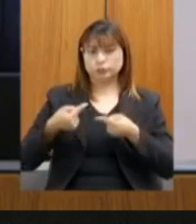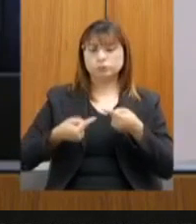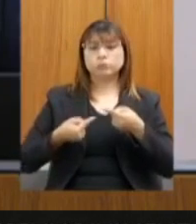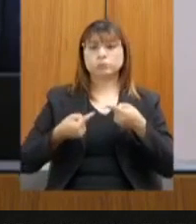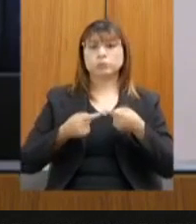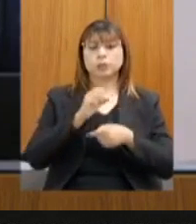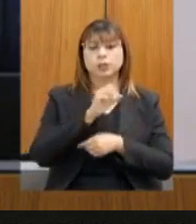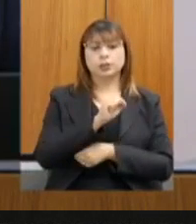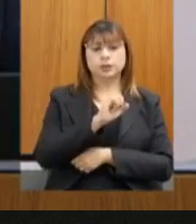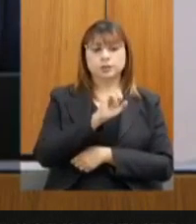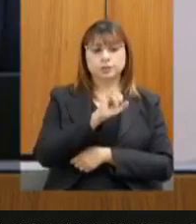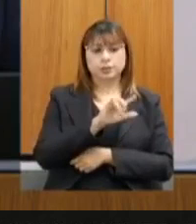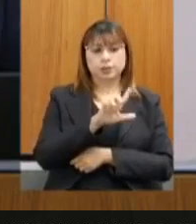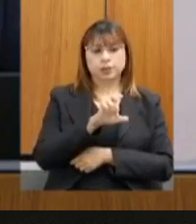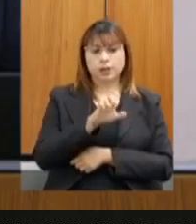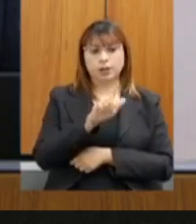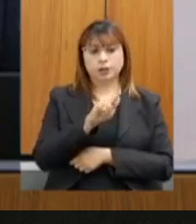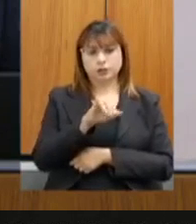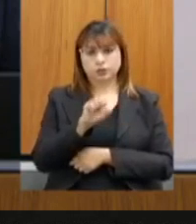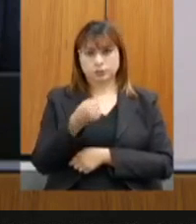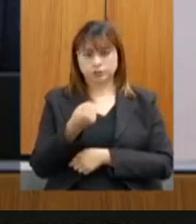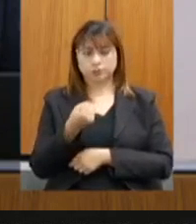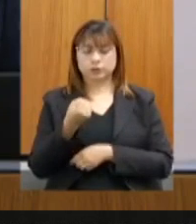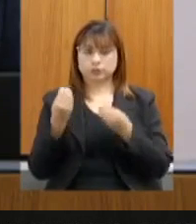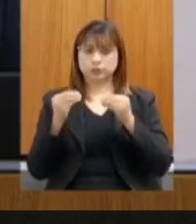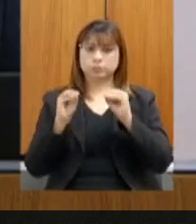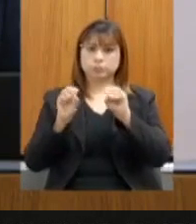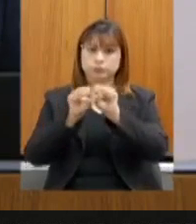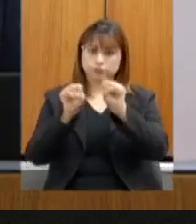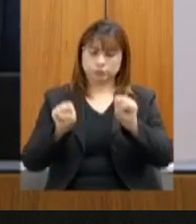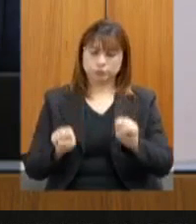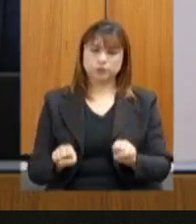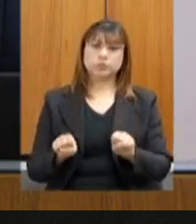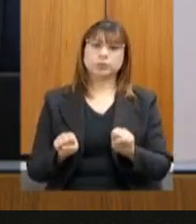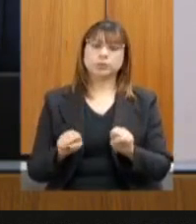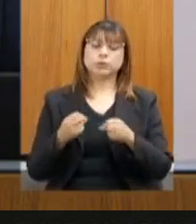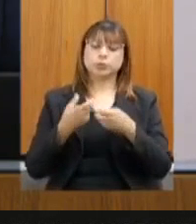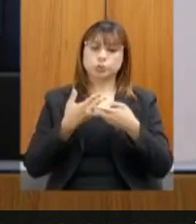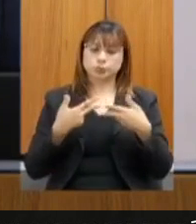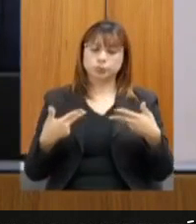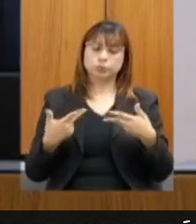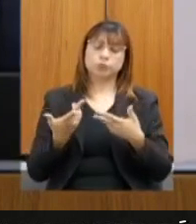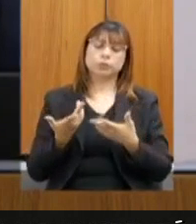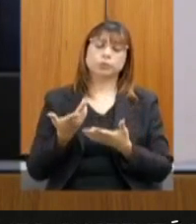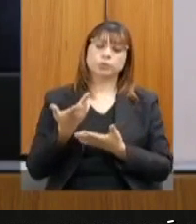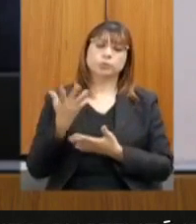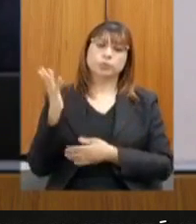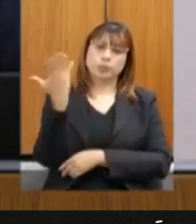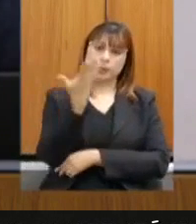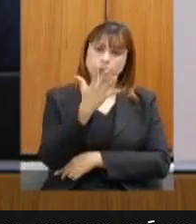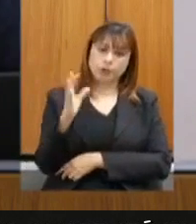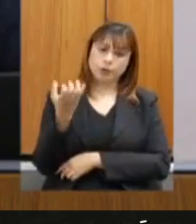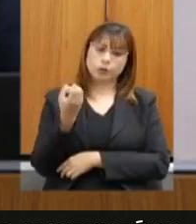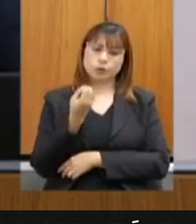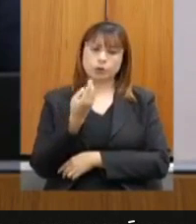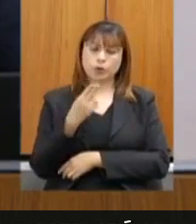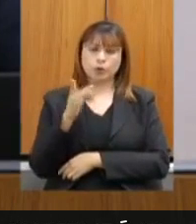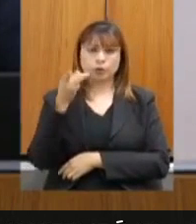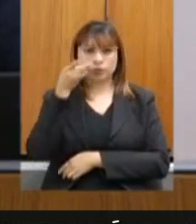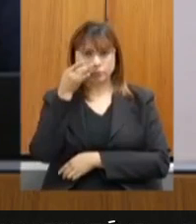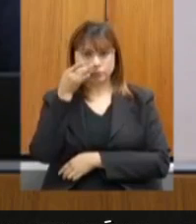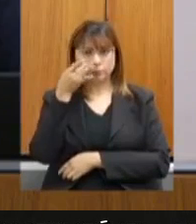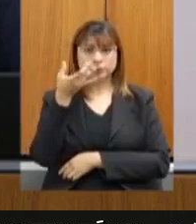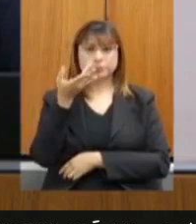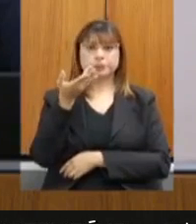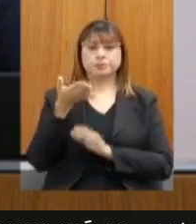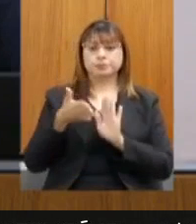Sileges, protocolando as proposições na comissão de meio ambiente ou pessoalmente. As proposições